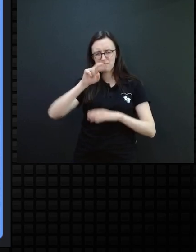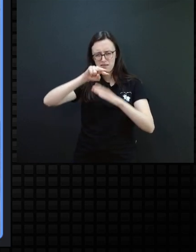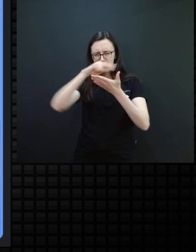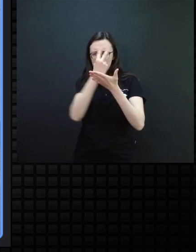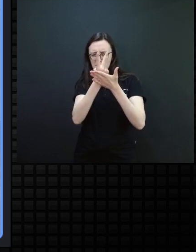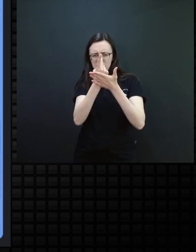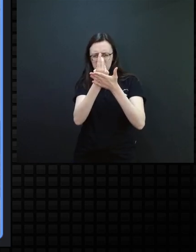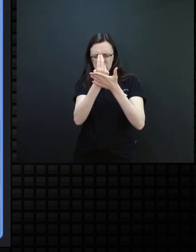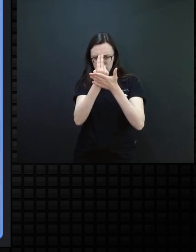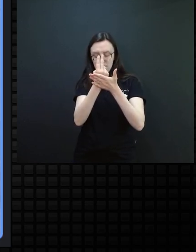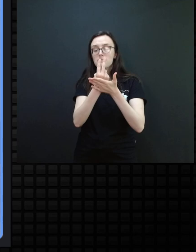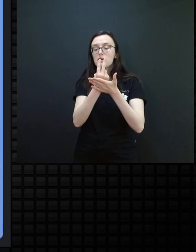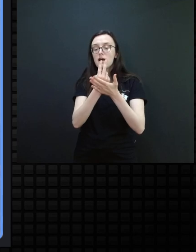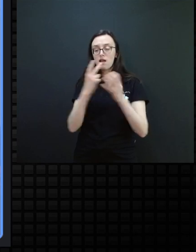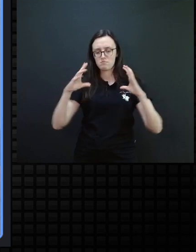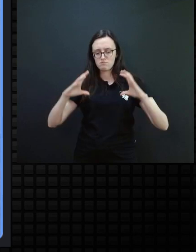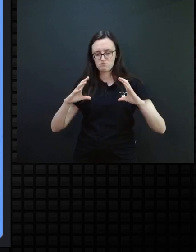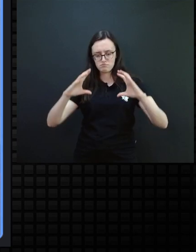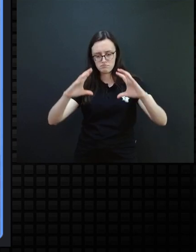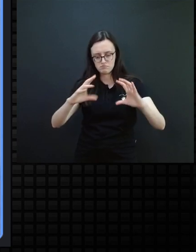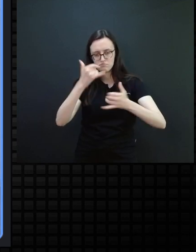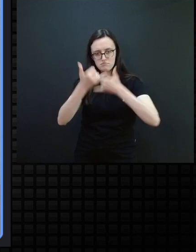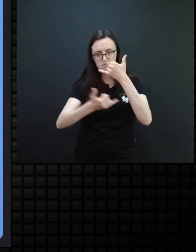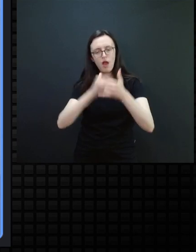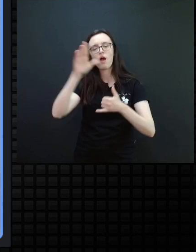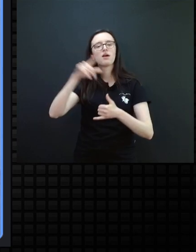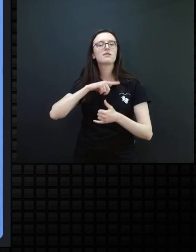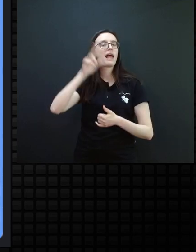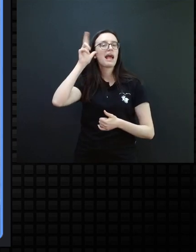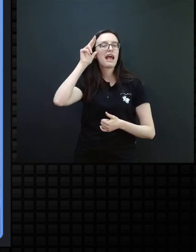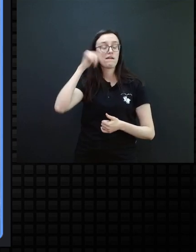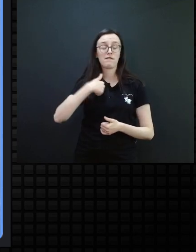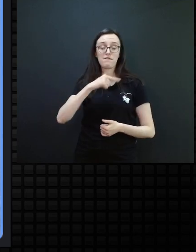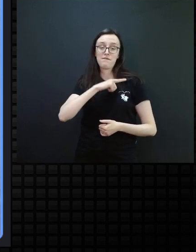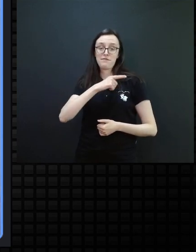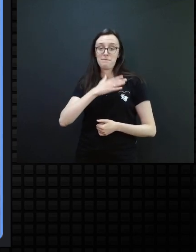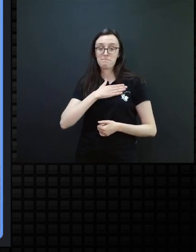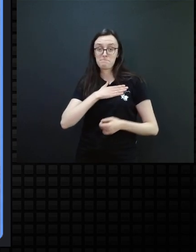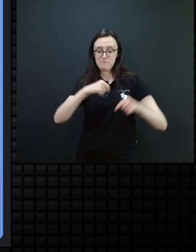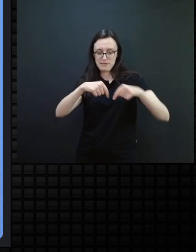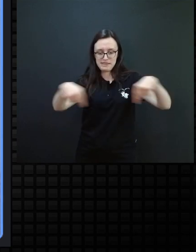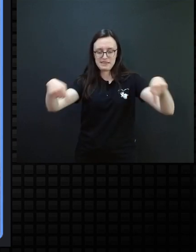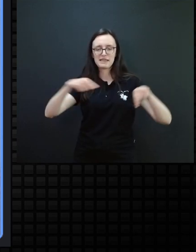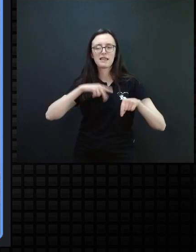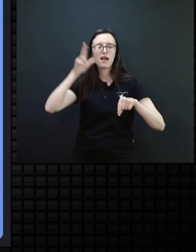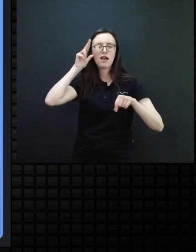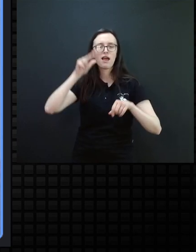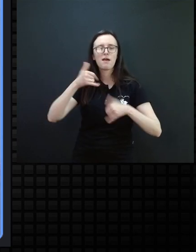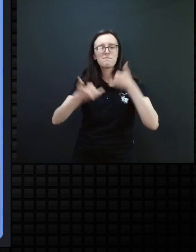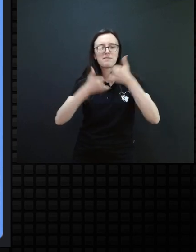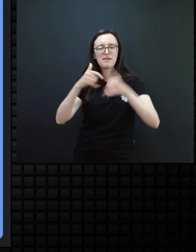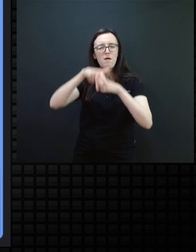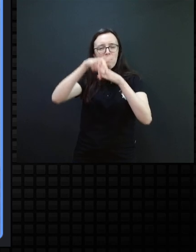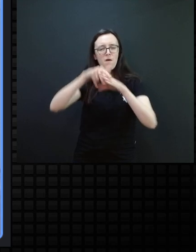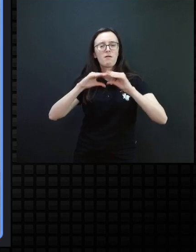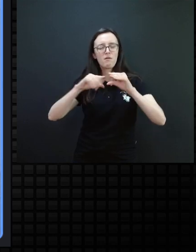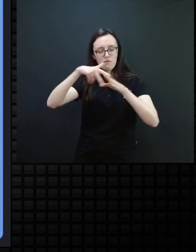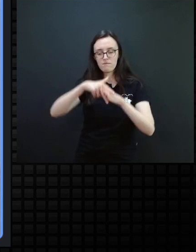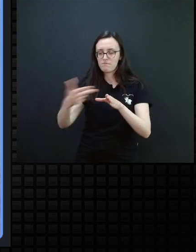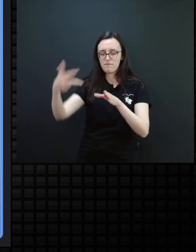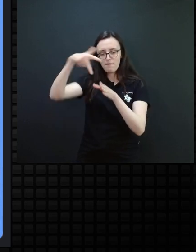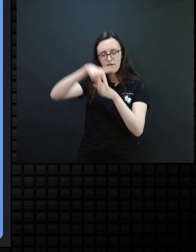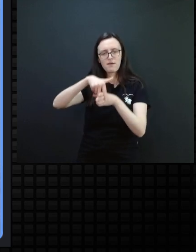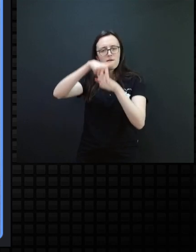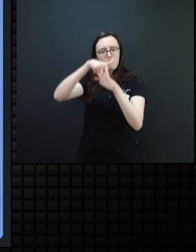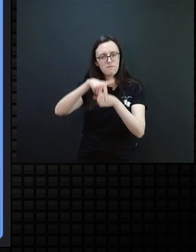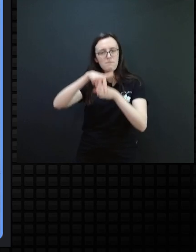ela aqui, ou pode ser um cavalinho, isso eu faço muito, que eu tenho na minha sala, né, em cima de um cavalinho, também brincando